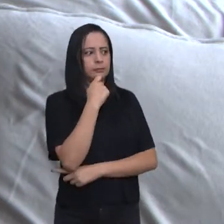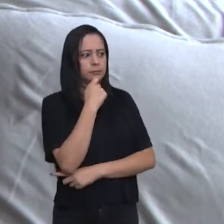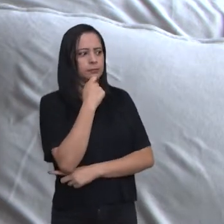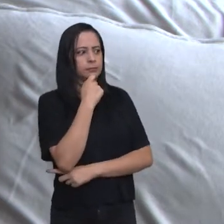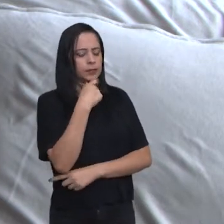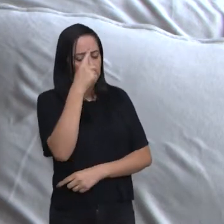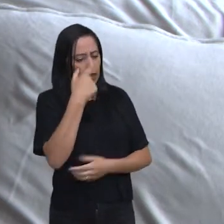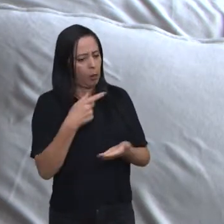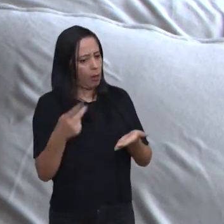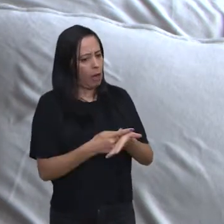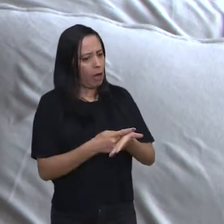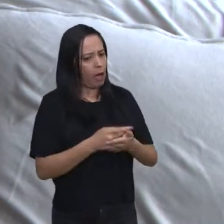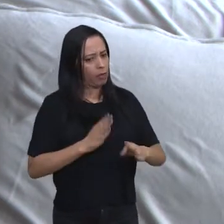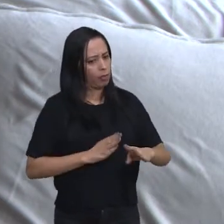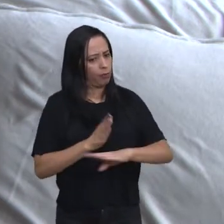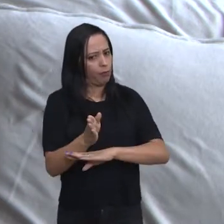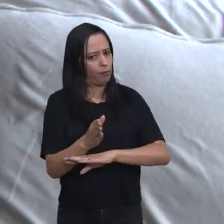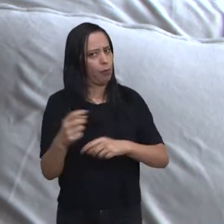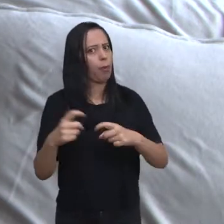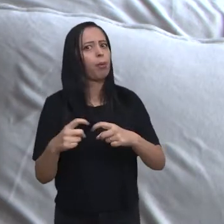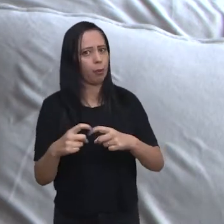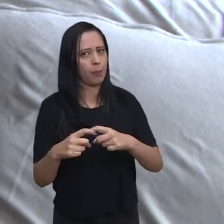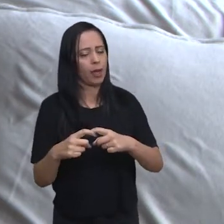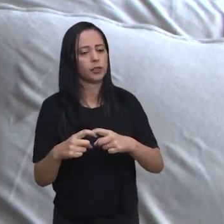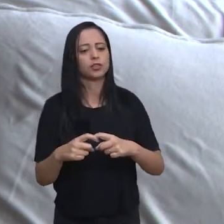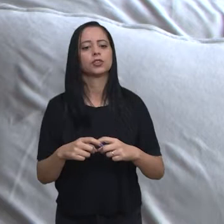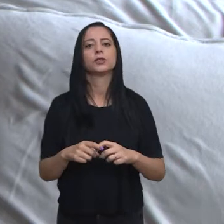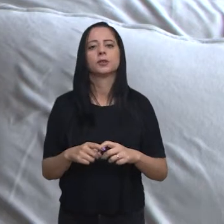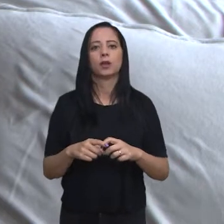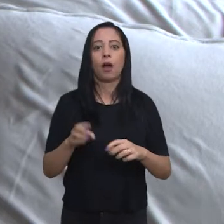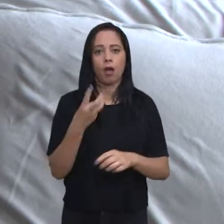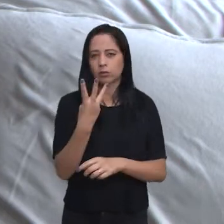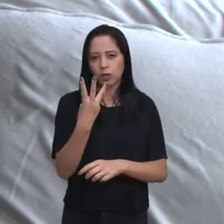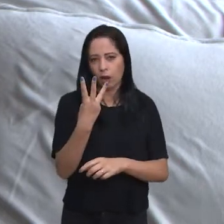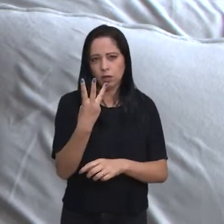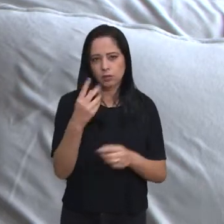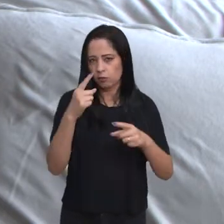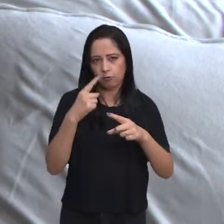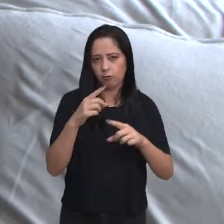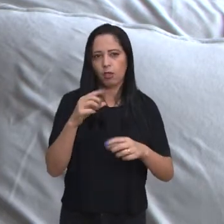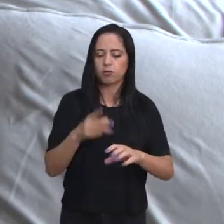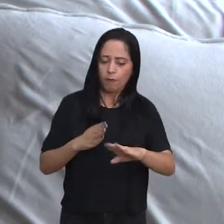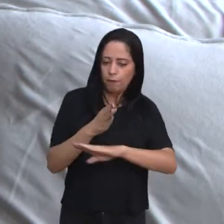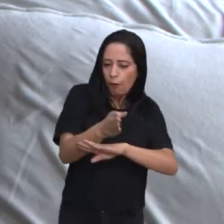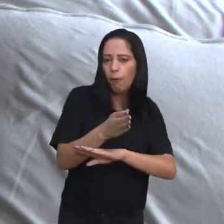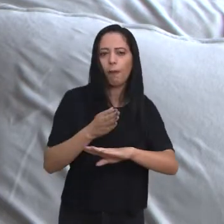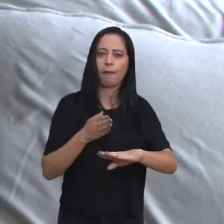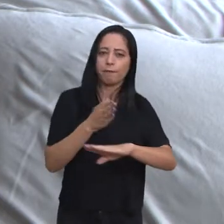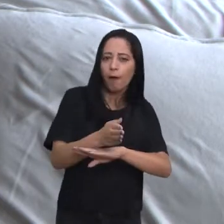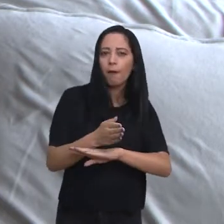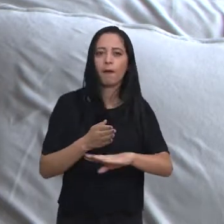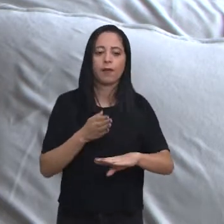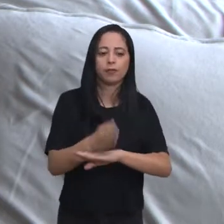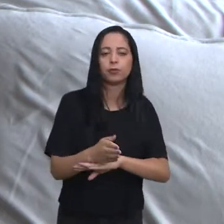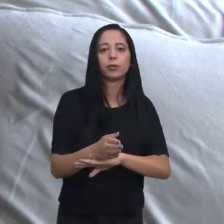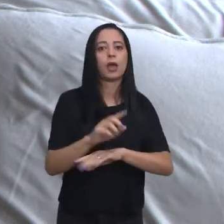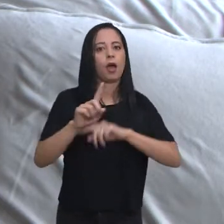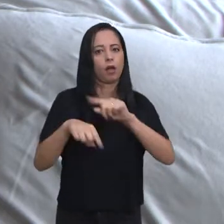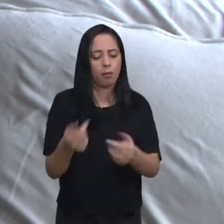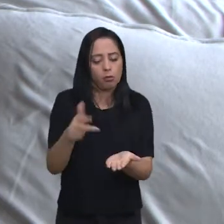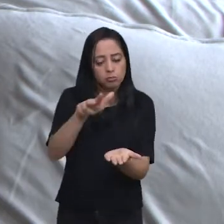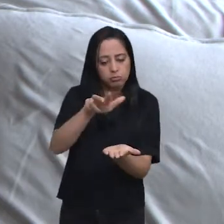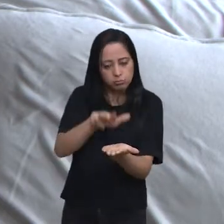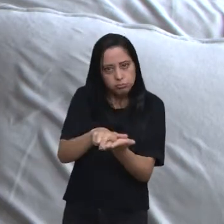errada, preciso ir no médico. A gente foi em pronto atendimento, acho que umas três vezes. E na verdade eu acabei internando